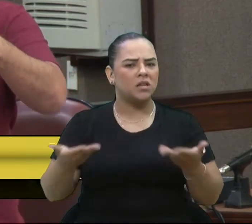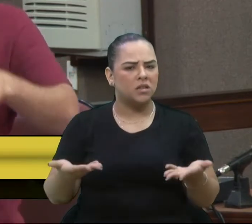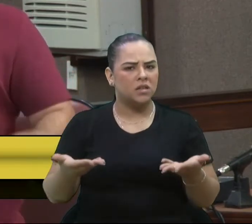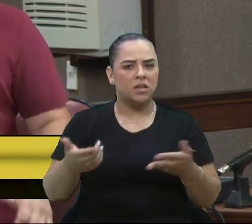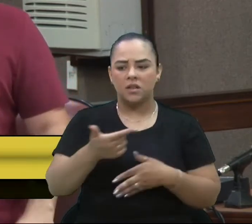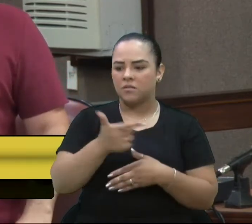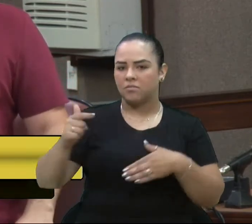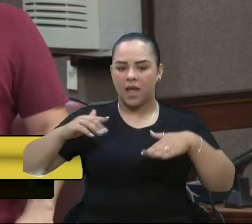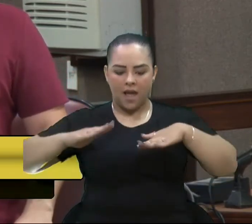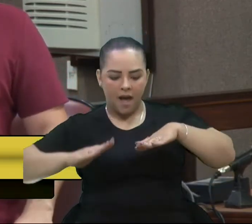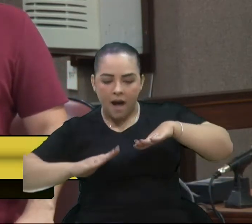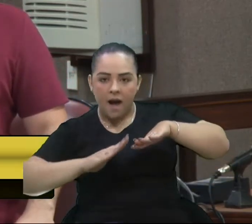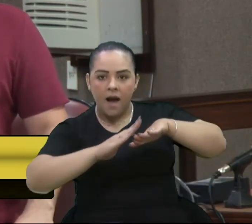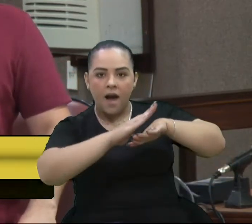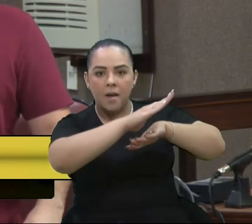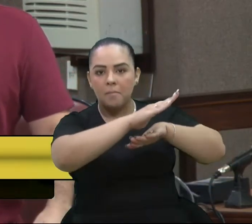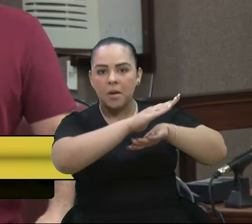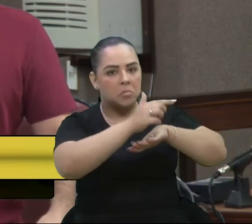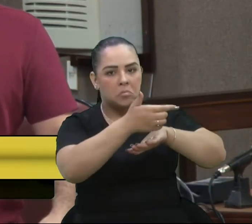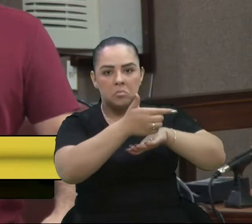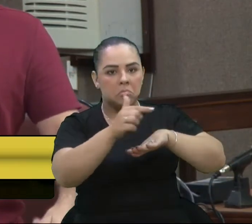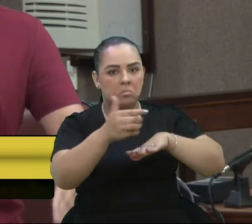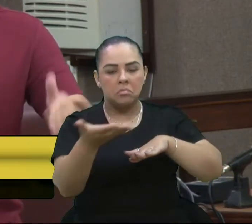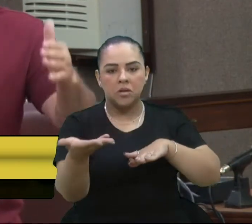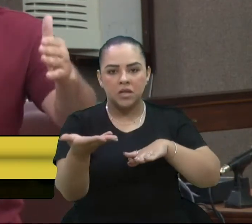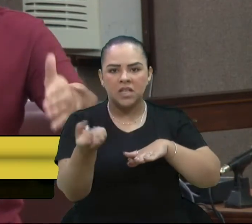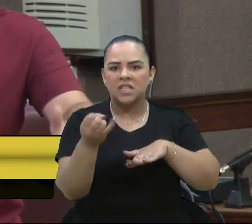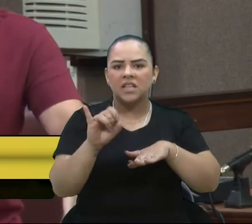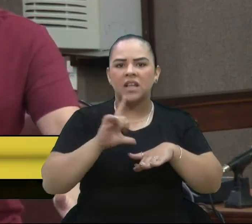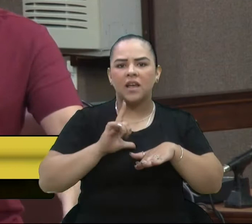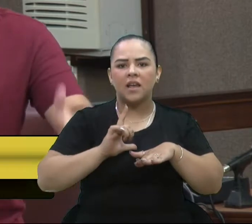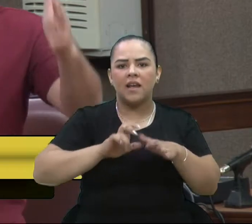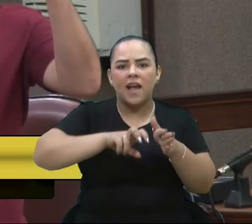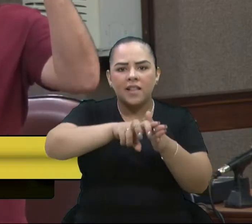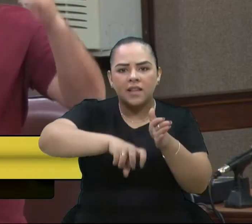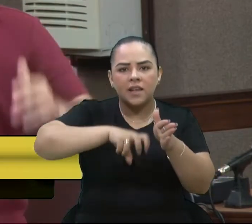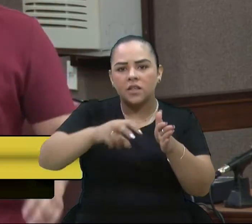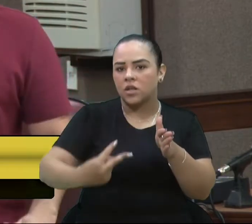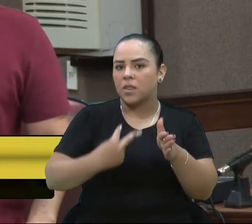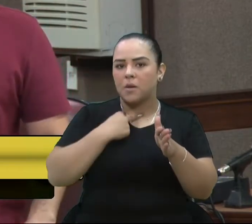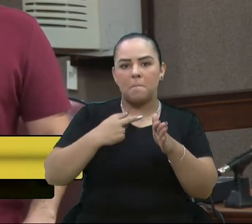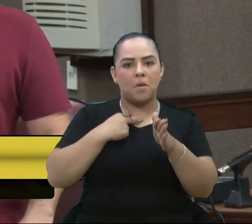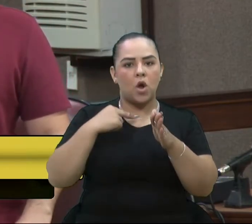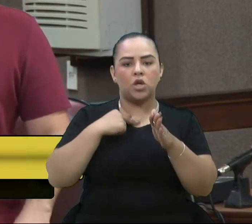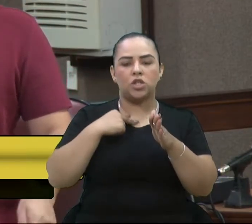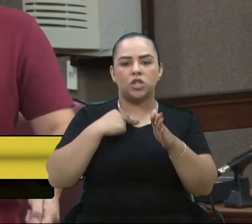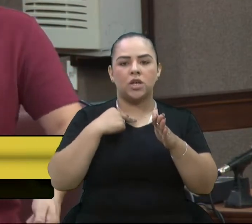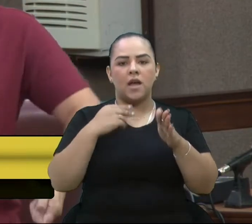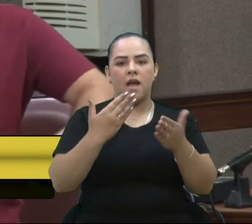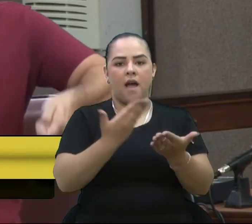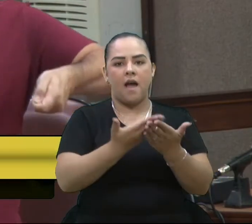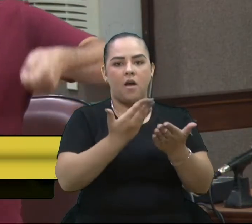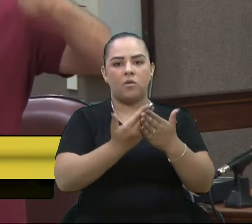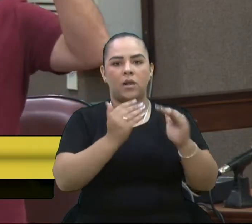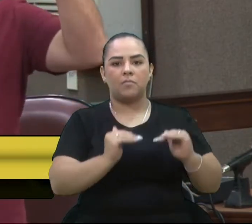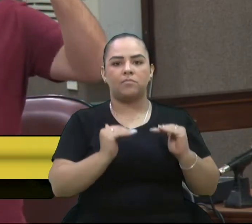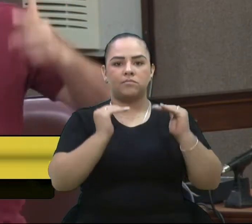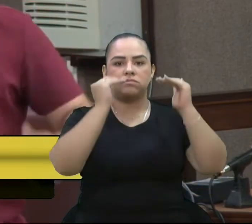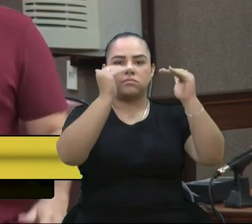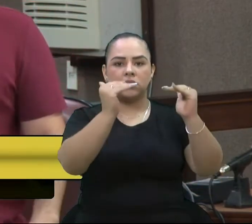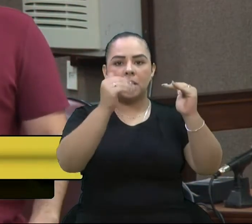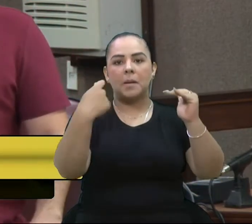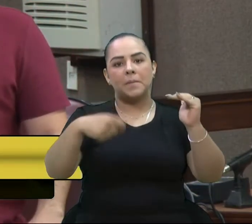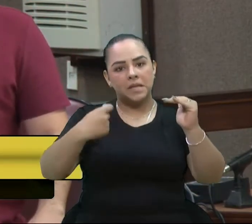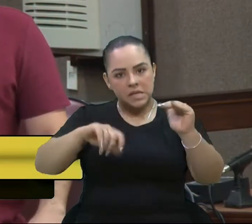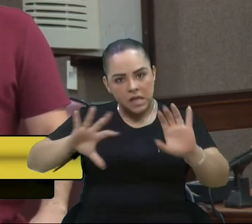rampas, né? Então, se tem um aluno cadeirante, não pode estudar no andar superior, tem que ser carregado para cima para poder